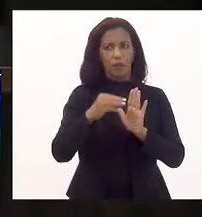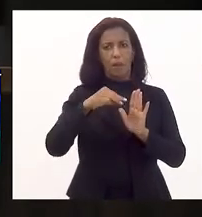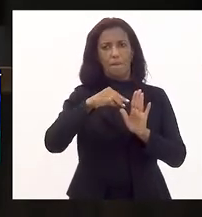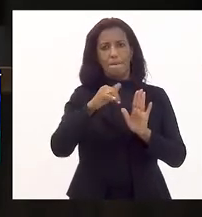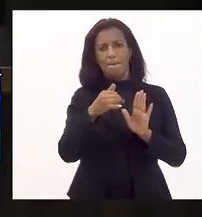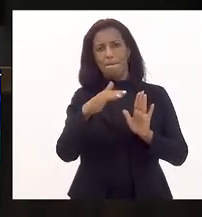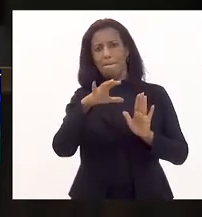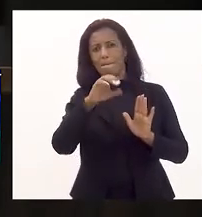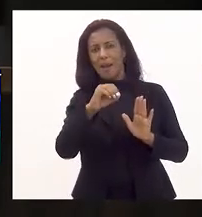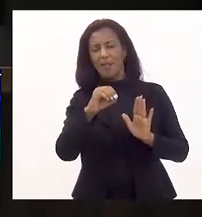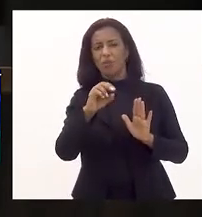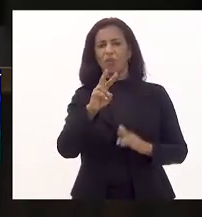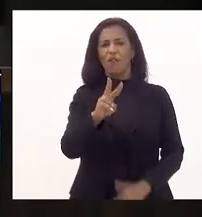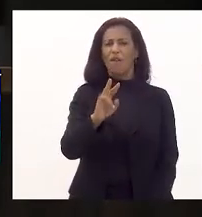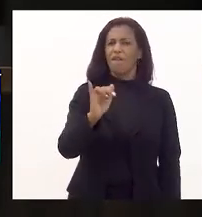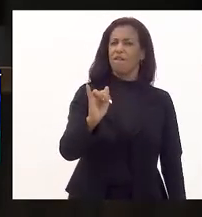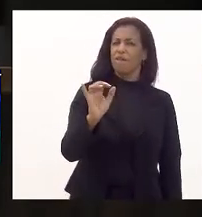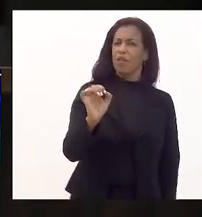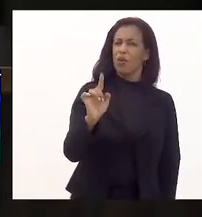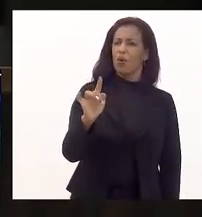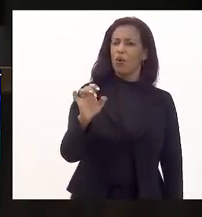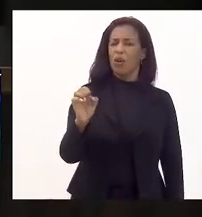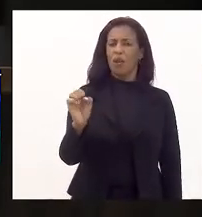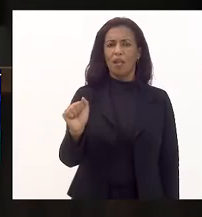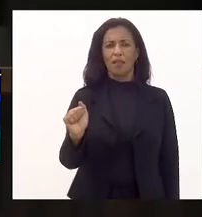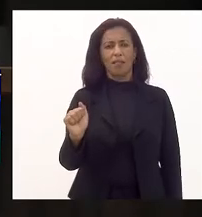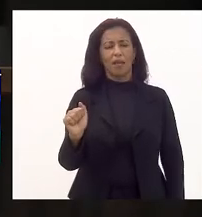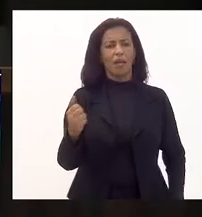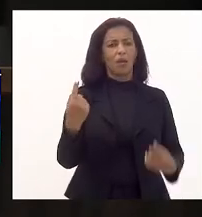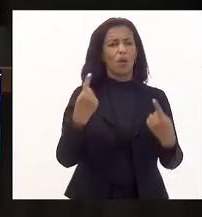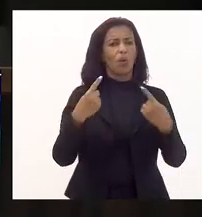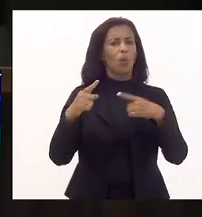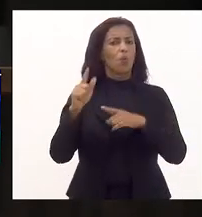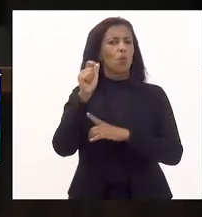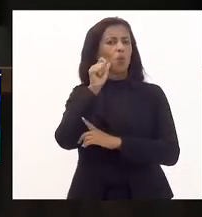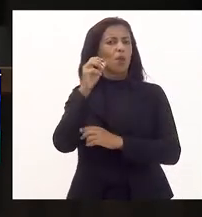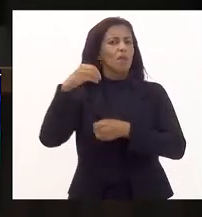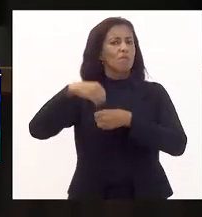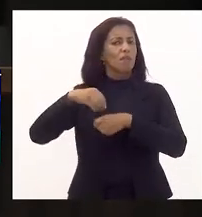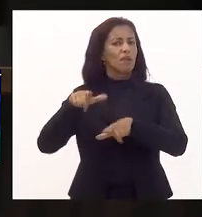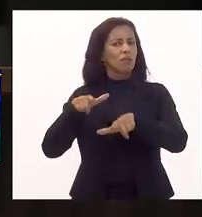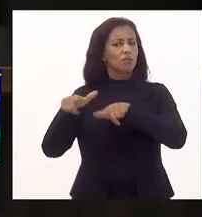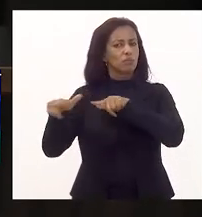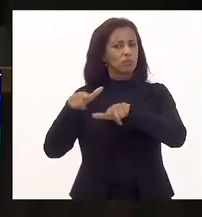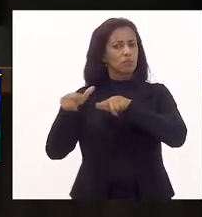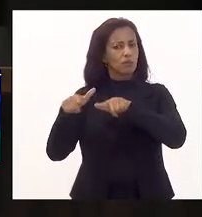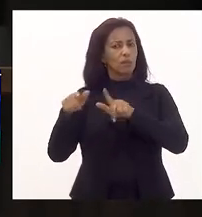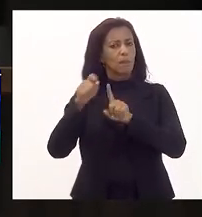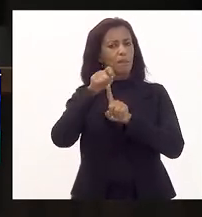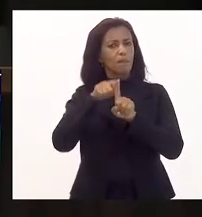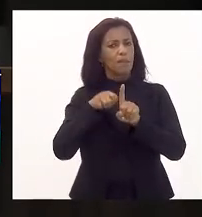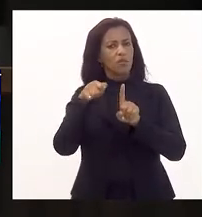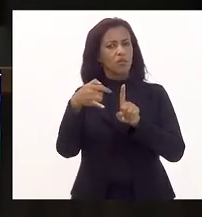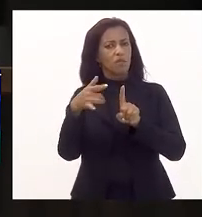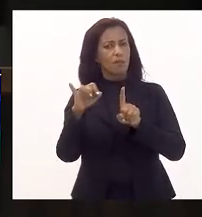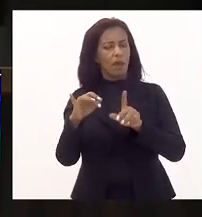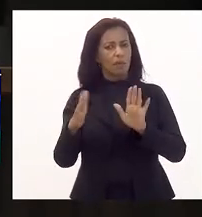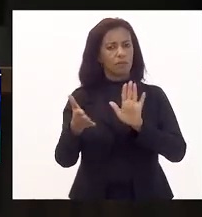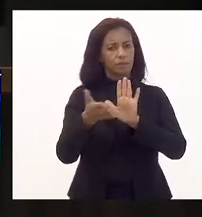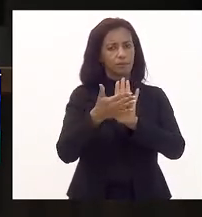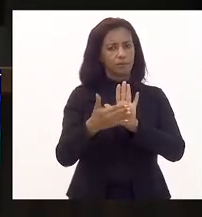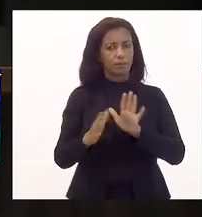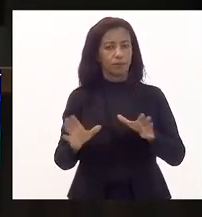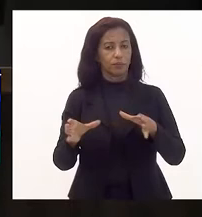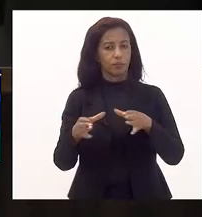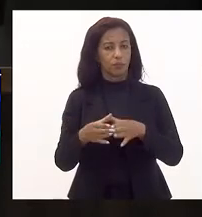violeta, mês de combate à discriminação de mulheres no mercado de trabalho, a ser realizado anualmente no mês de março. Dependendo de pareceres das